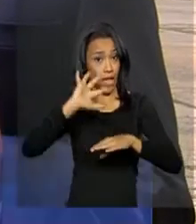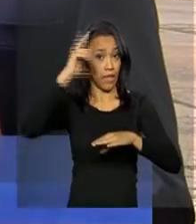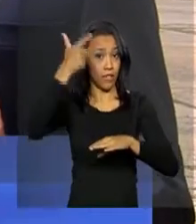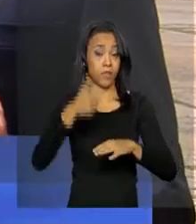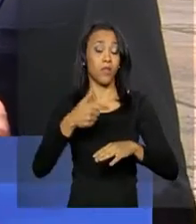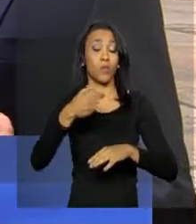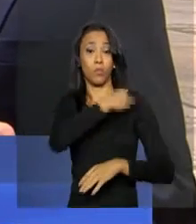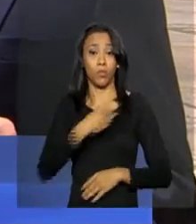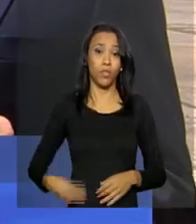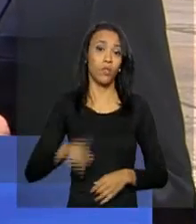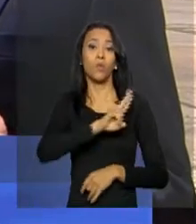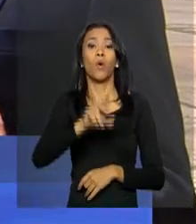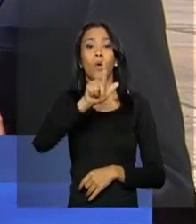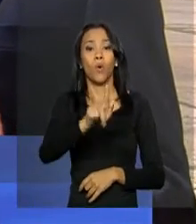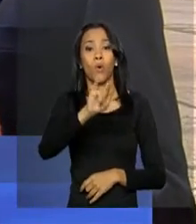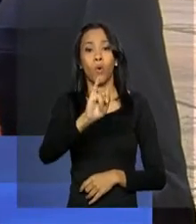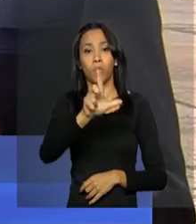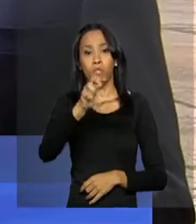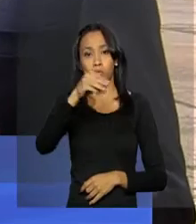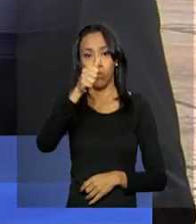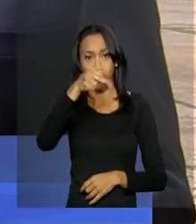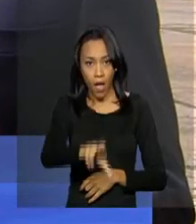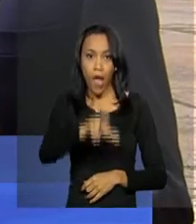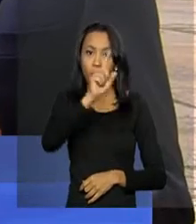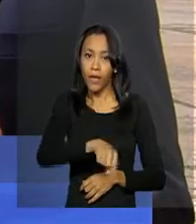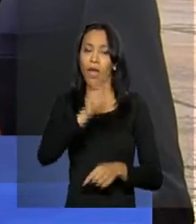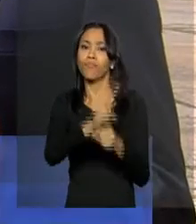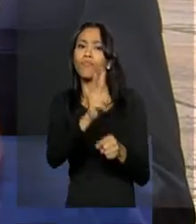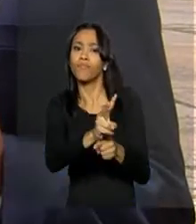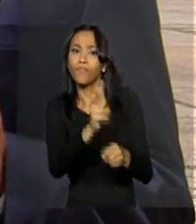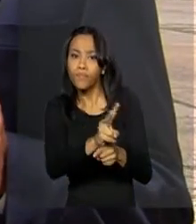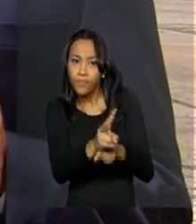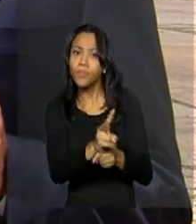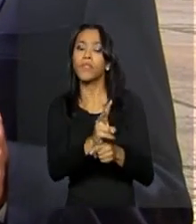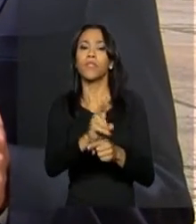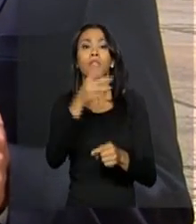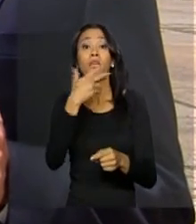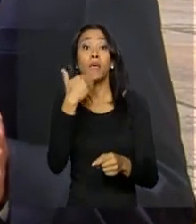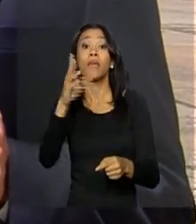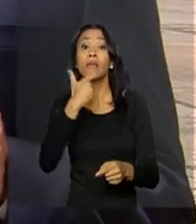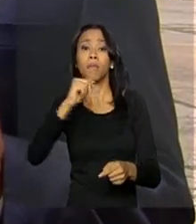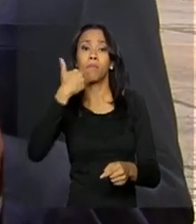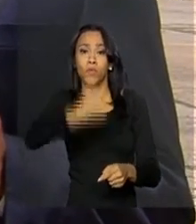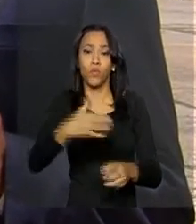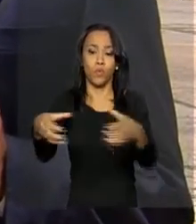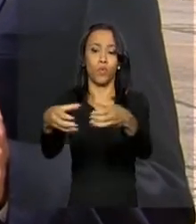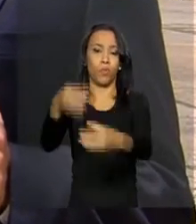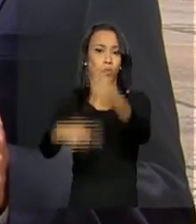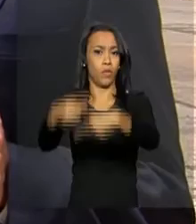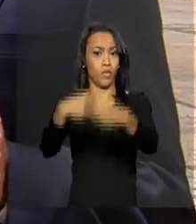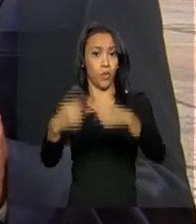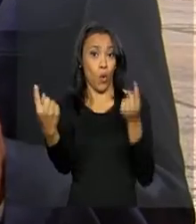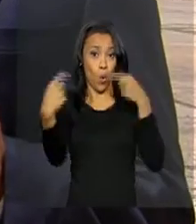Gilmar Mendes do Supremo Tribunal Federal responde ao mandado de segurança protocolado por partidos de oposição contra a posse do ex